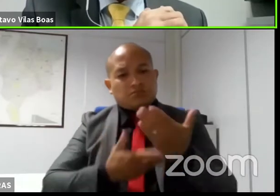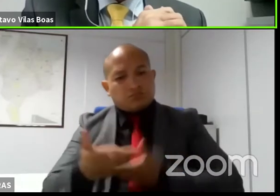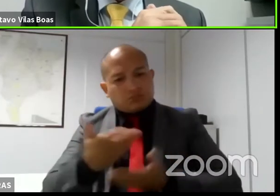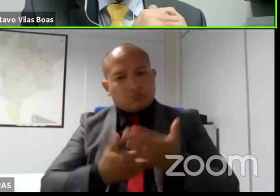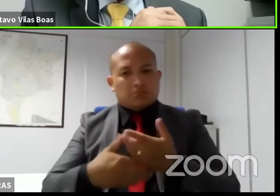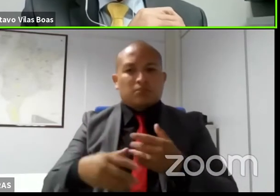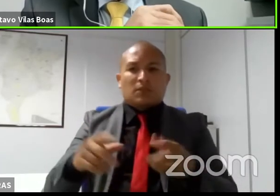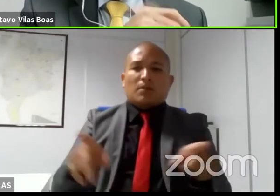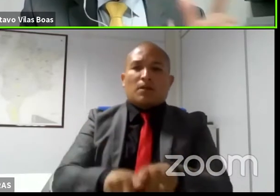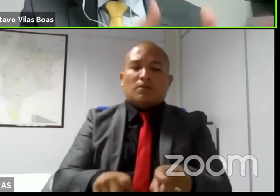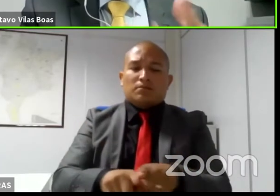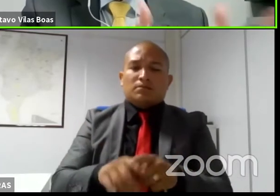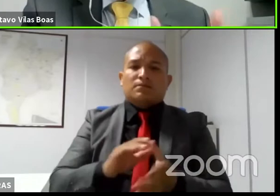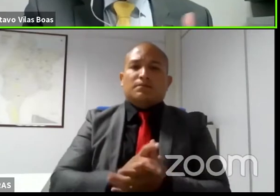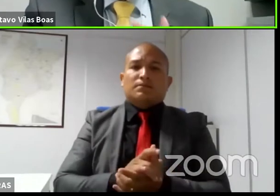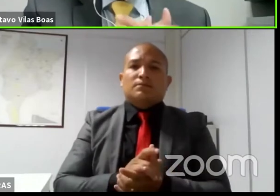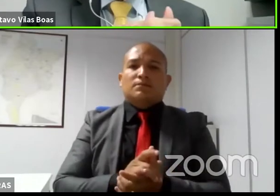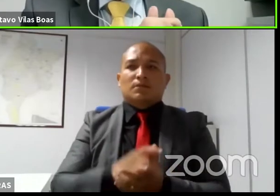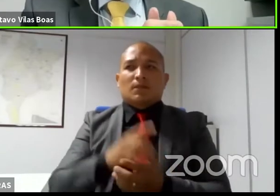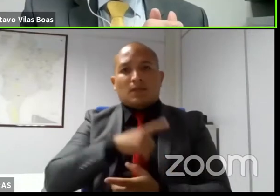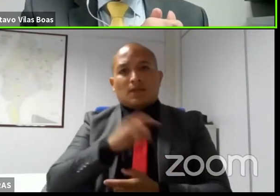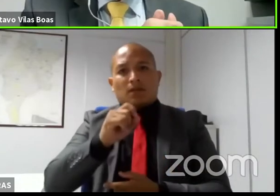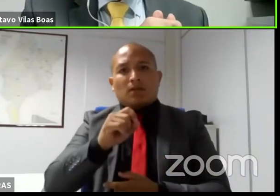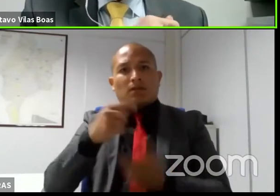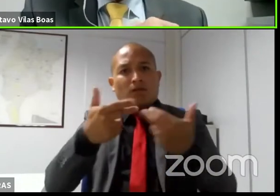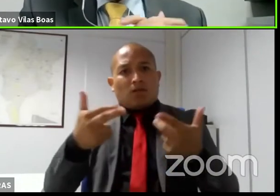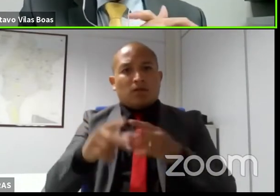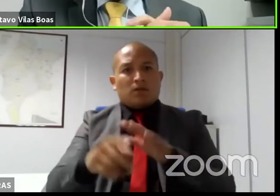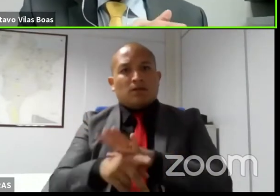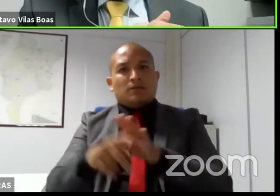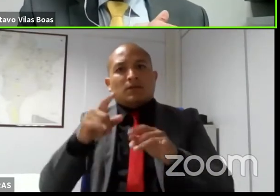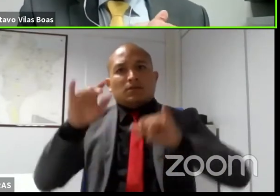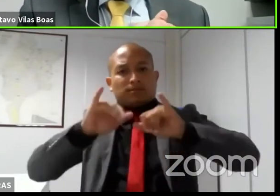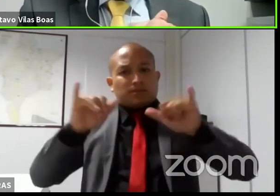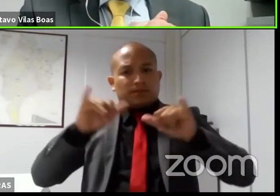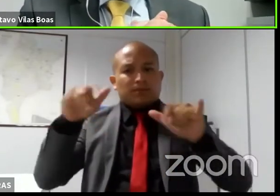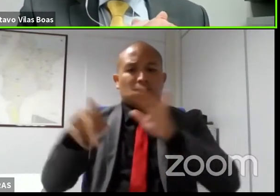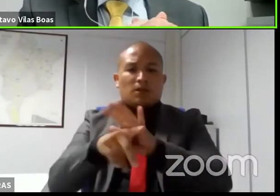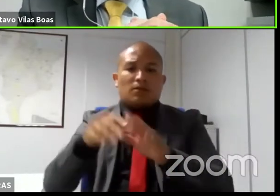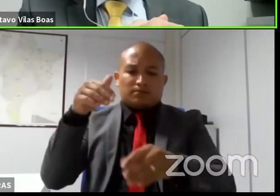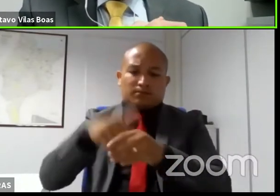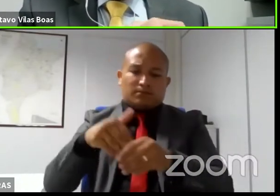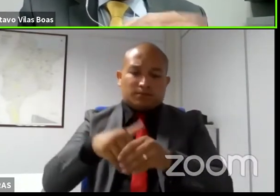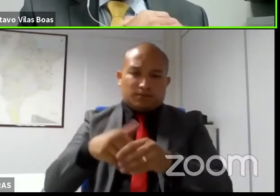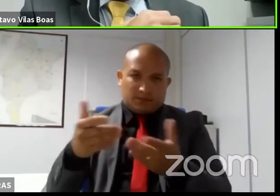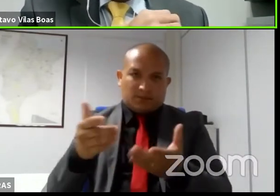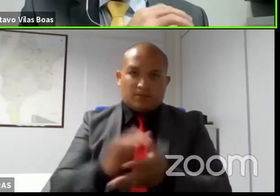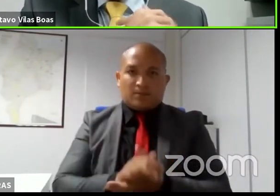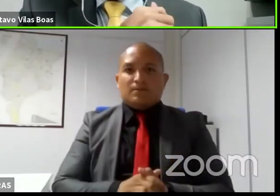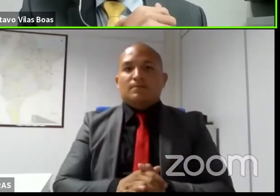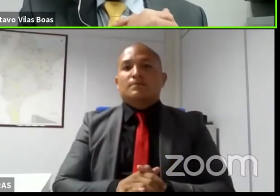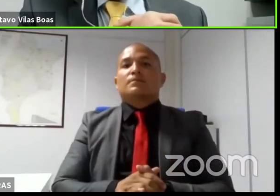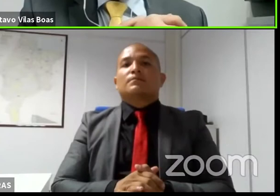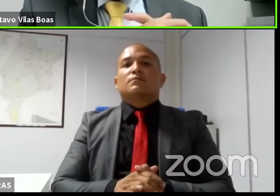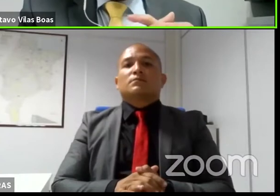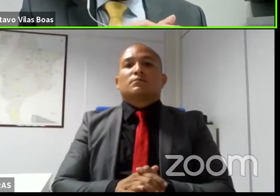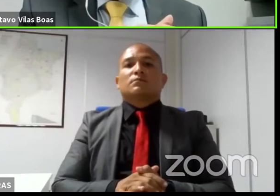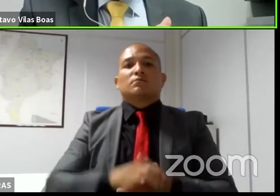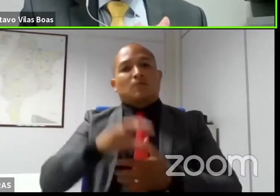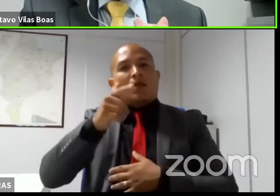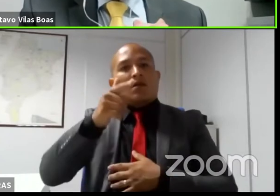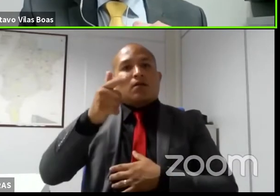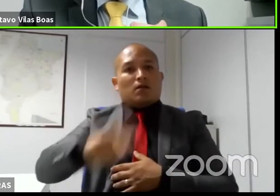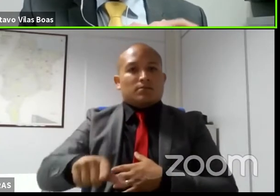eleitoral de candidatos e partidos podem ser feitas em sites, blogs, redes sociais ou mensagens eletrônicas.